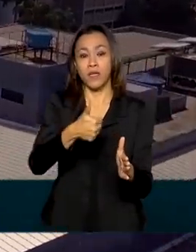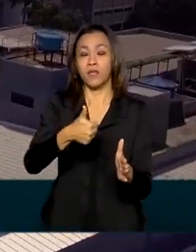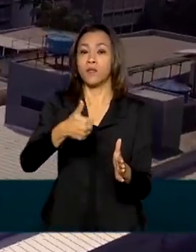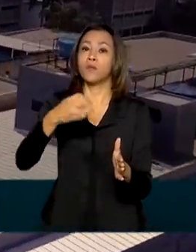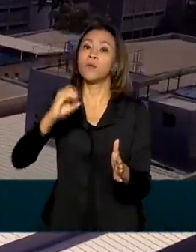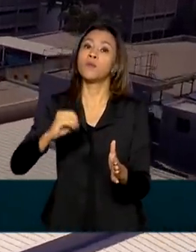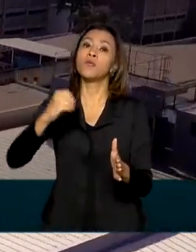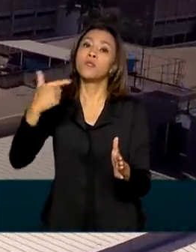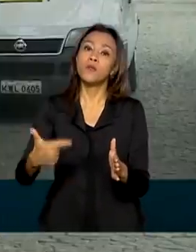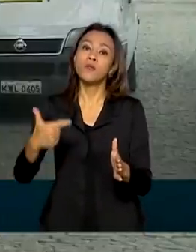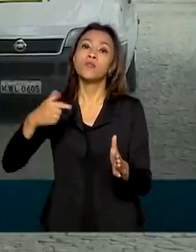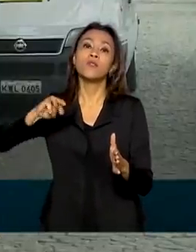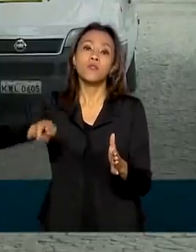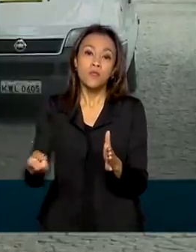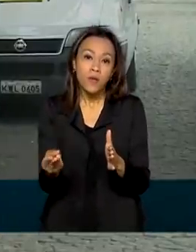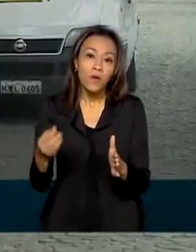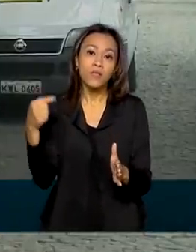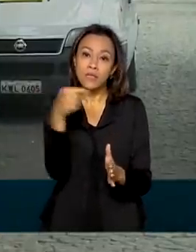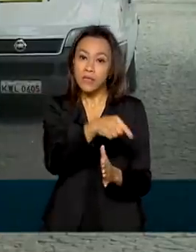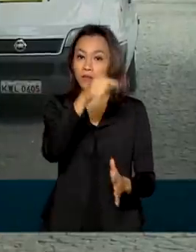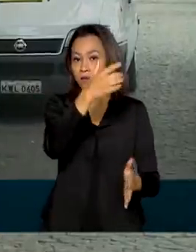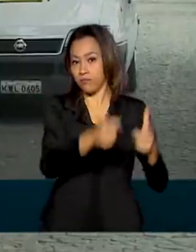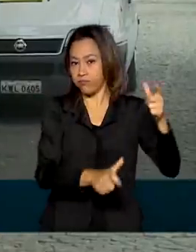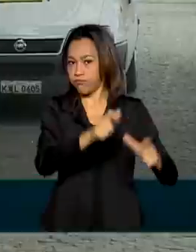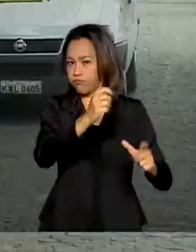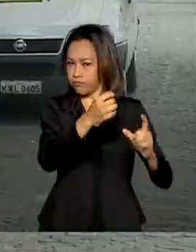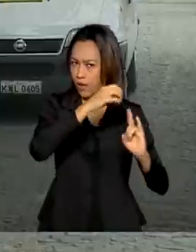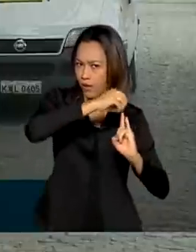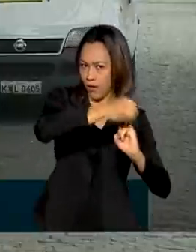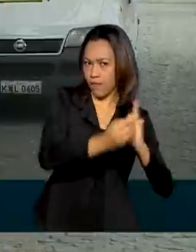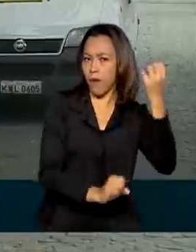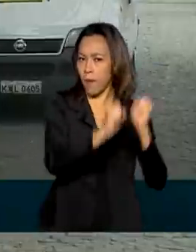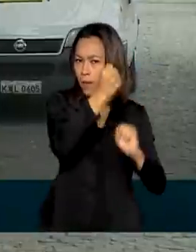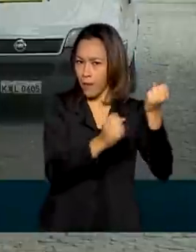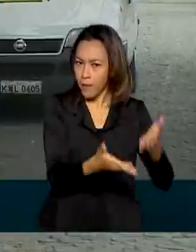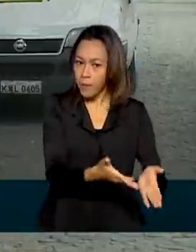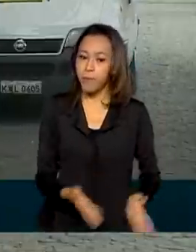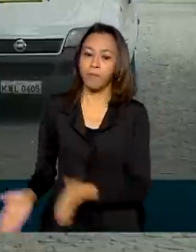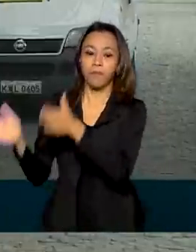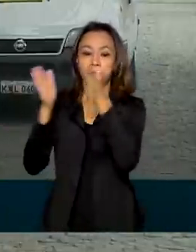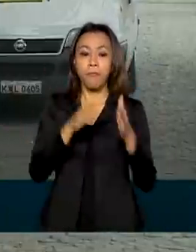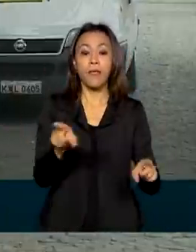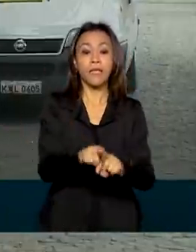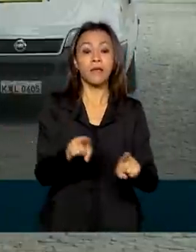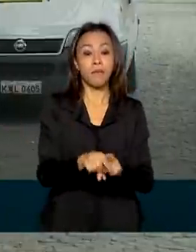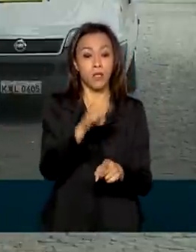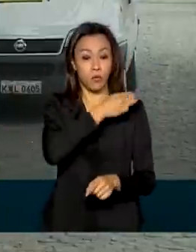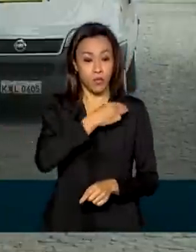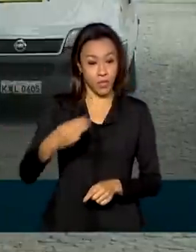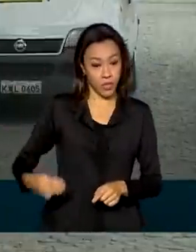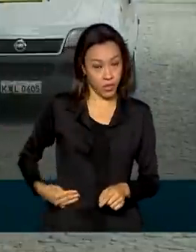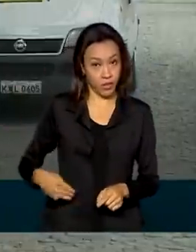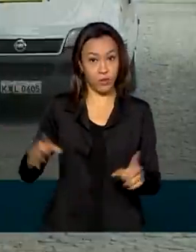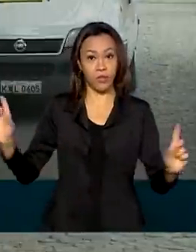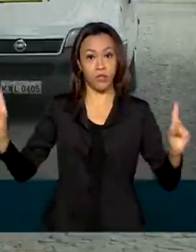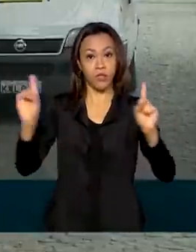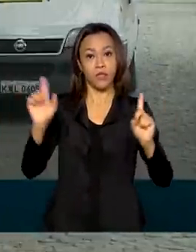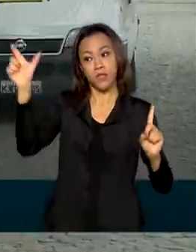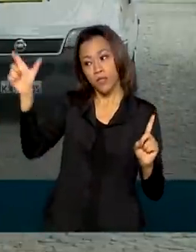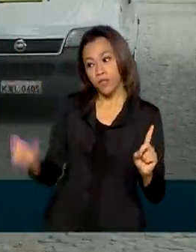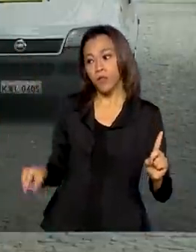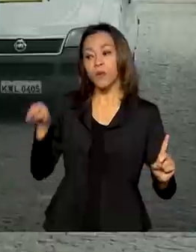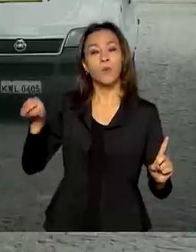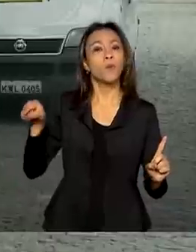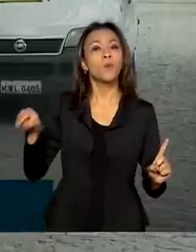fábrica de biomanguinhos. Durante a visita a Fiocruz, o ministro da Saúde também se reuniu com o governador do Piauí, que é presidente do